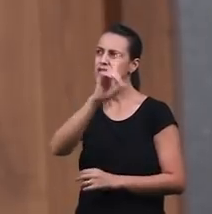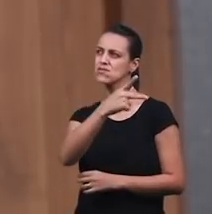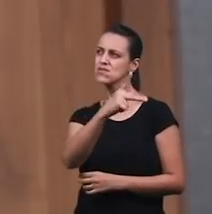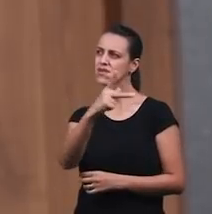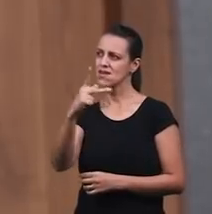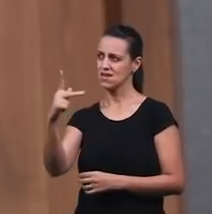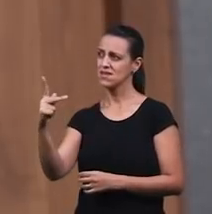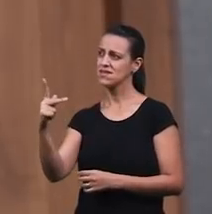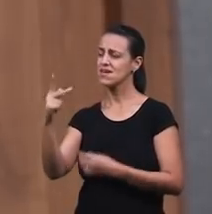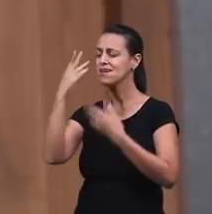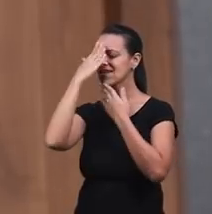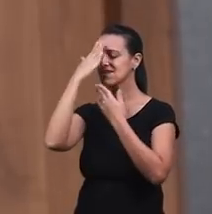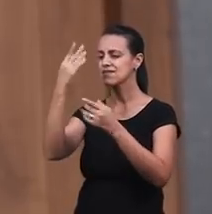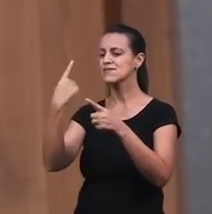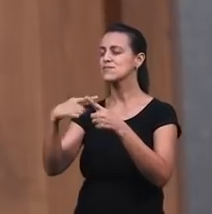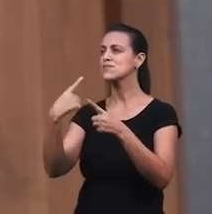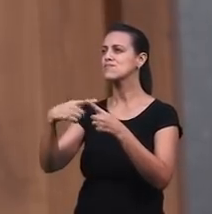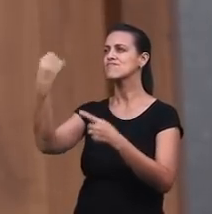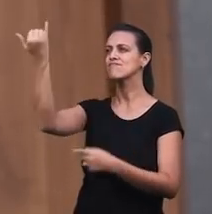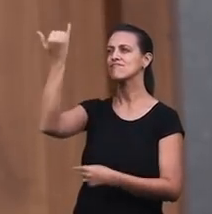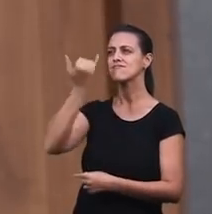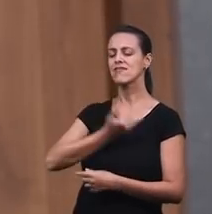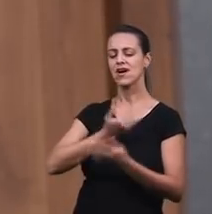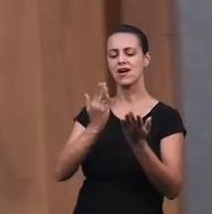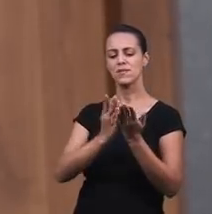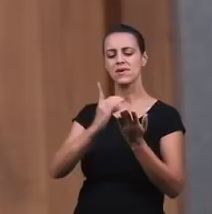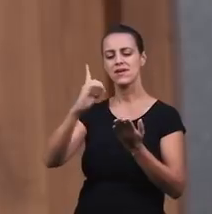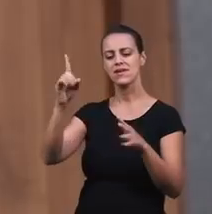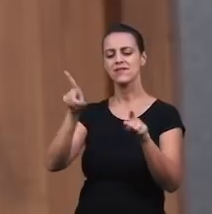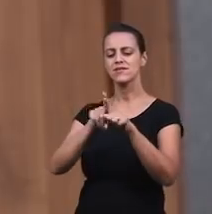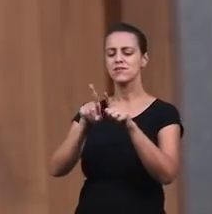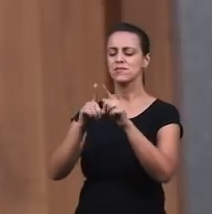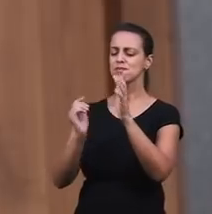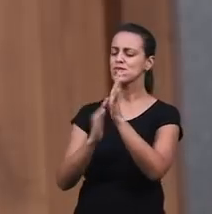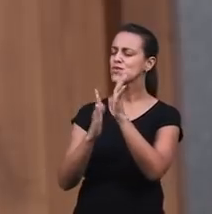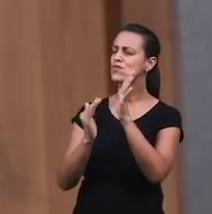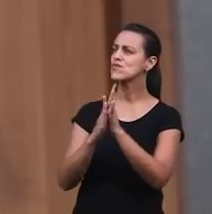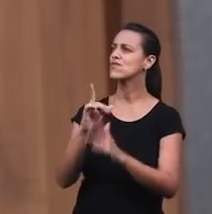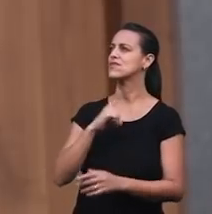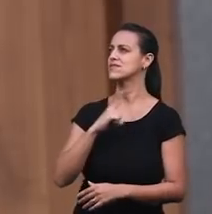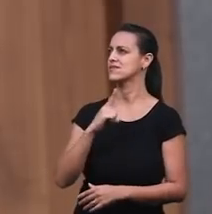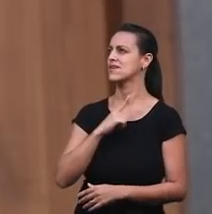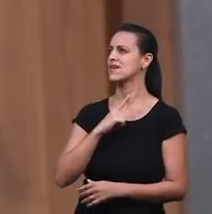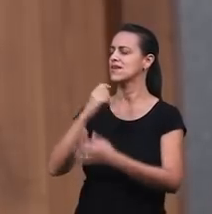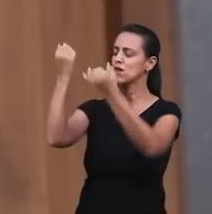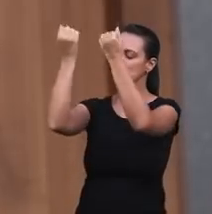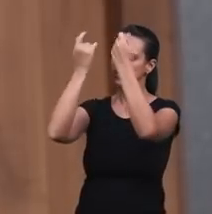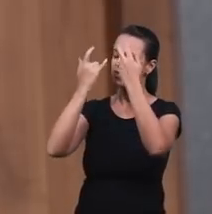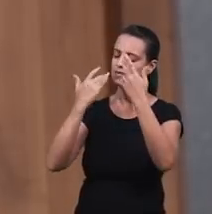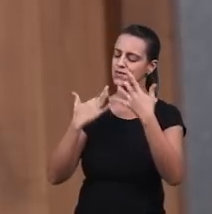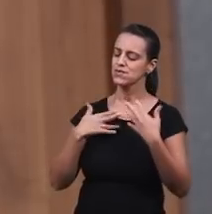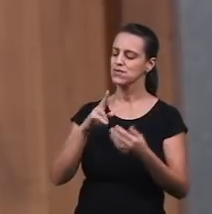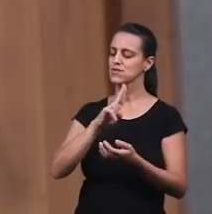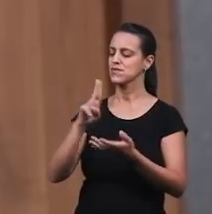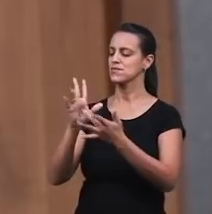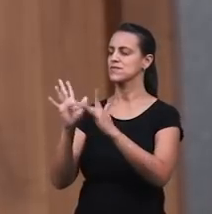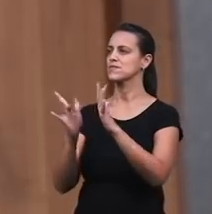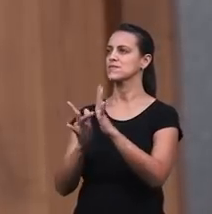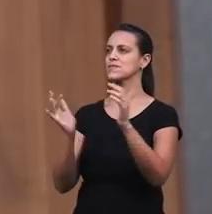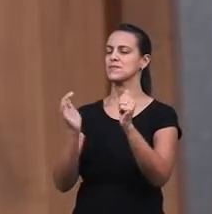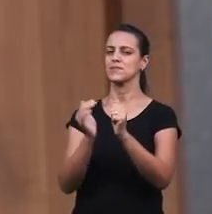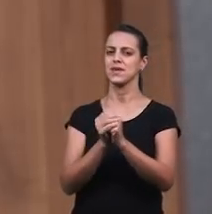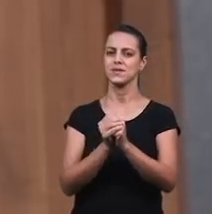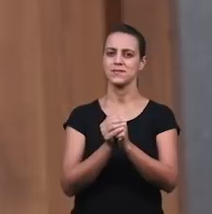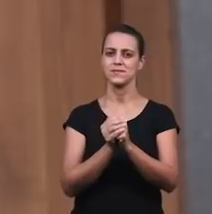podermos ouvir a Tua palavra E cantarmos os Teus louvores Continue, ó Deus, nos abençoando Em nome de Jesus